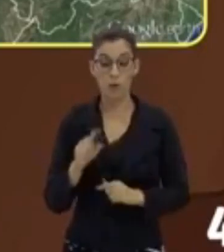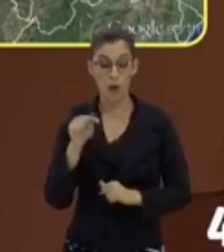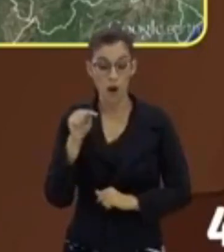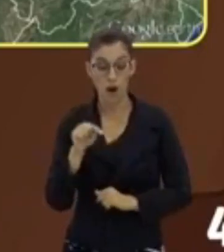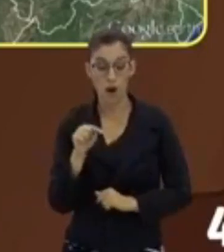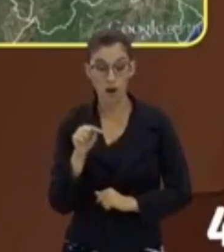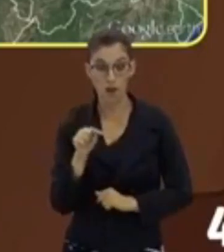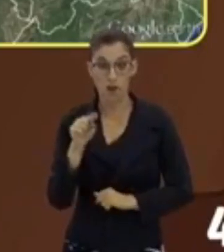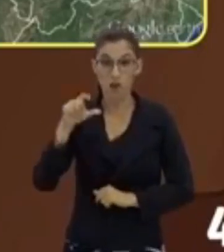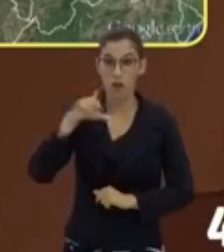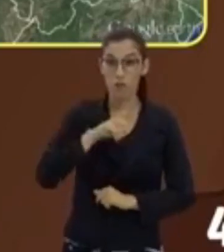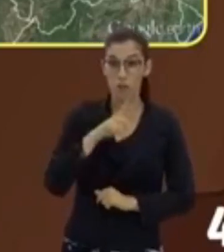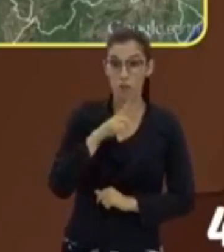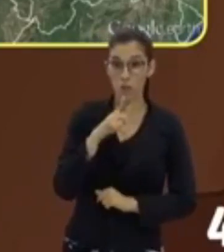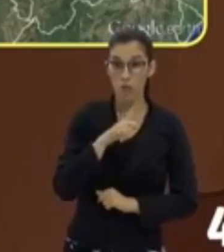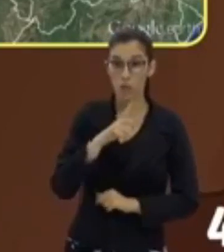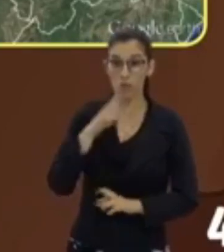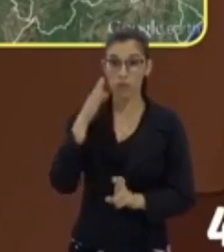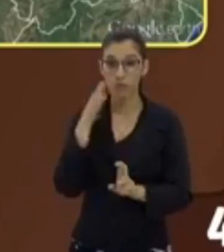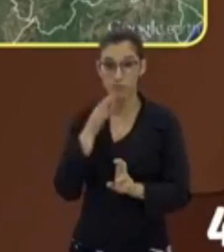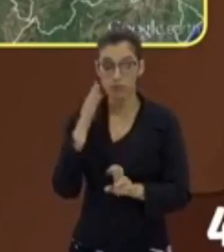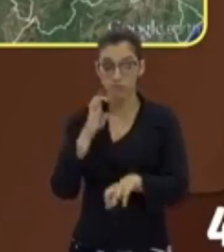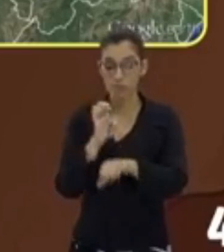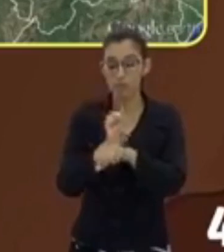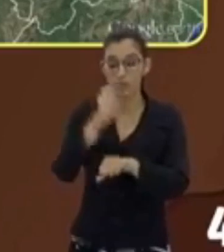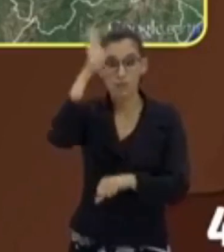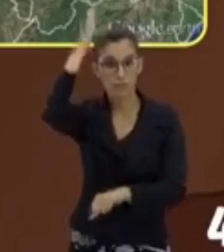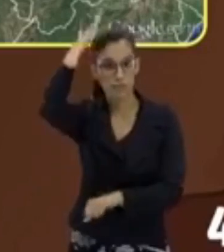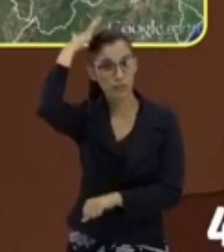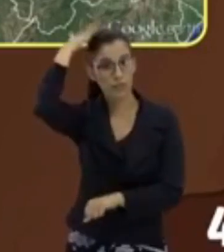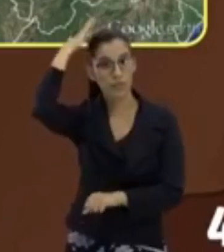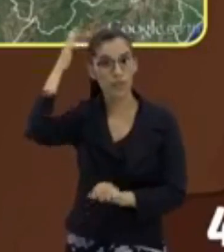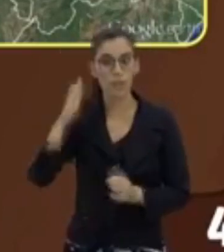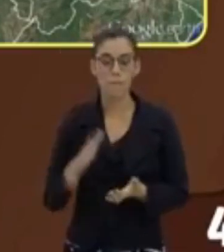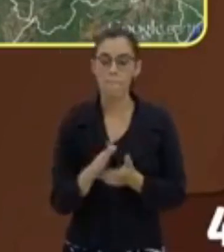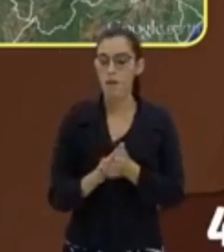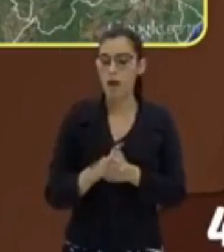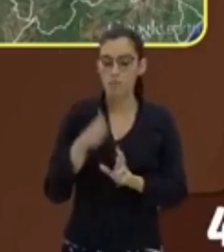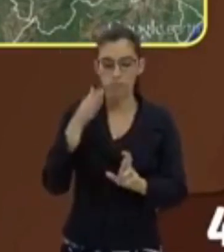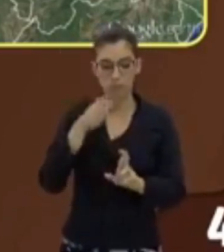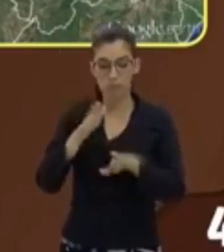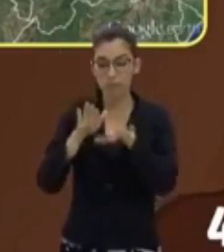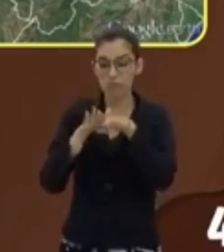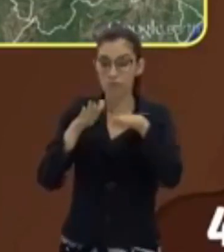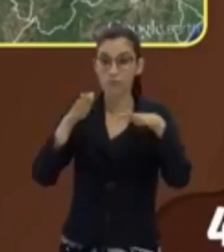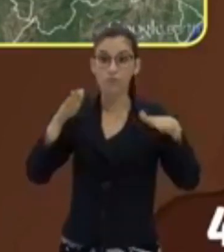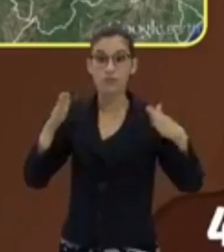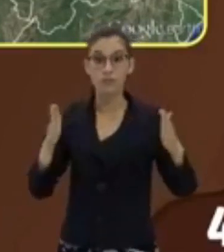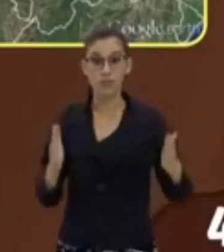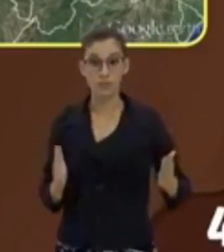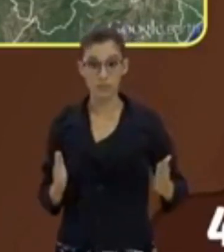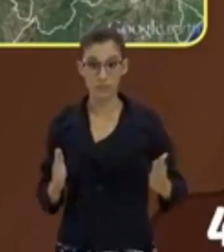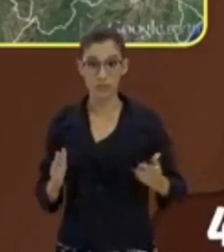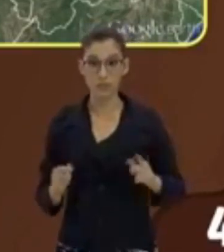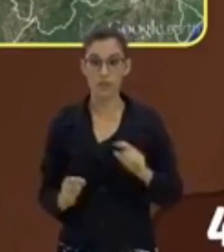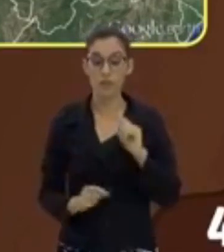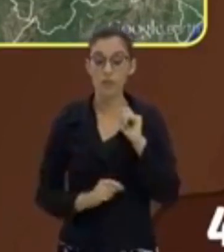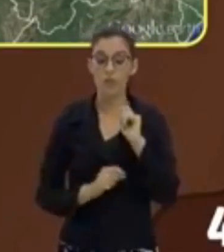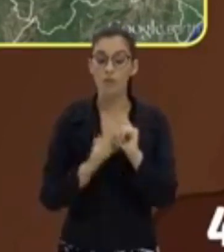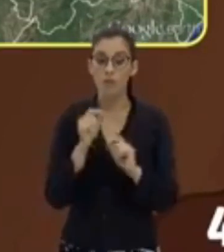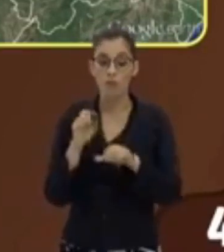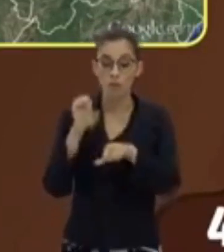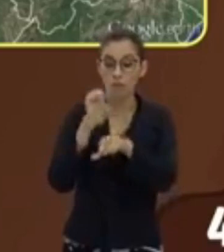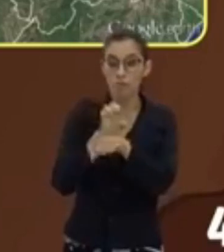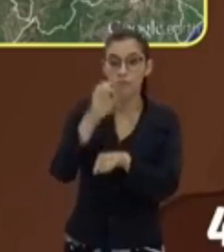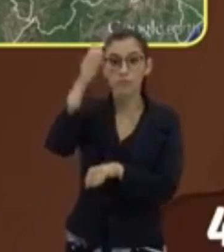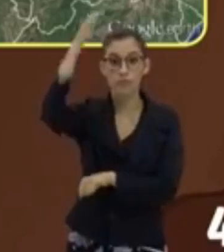representação do estado do Pará, uma representação plana, como eu te disse, do estado do Pará.